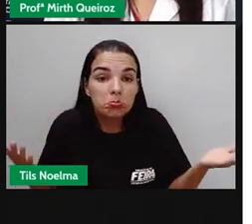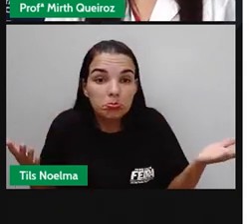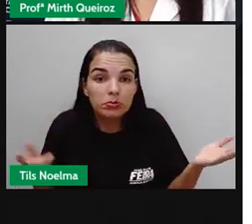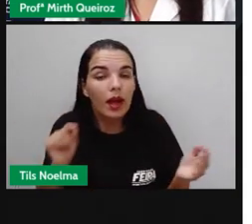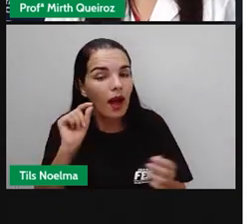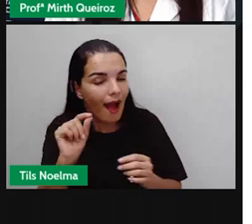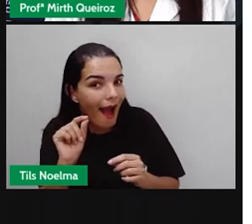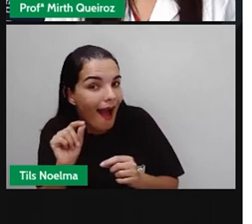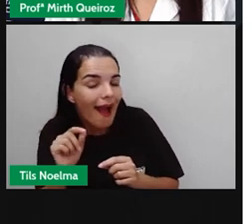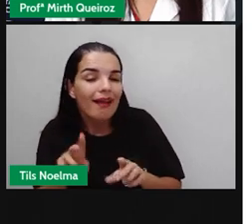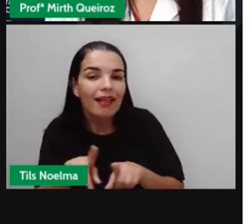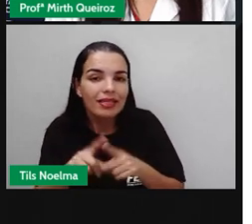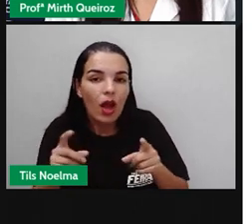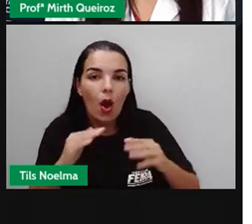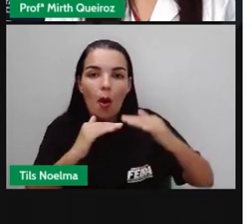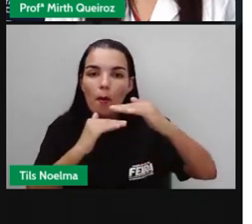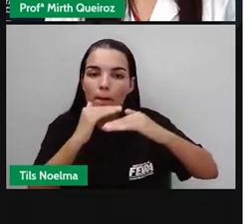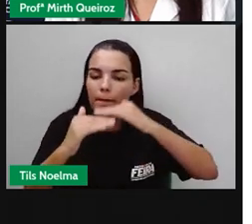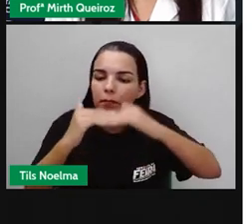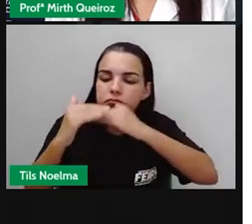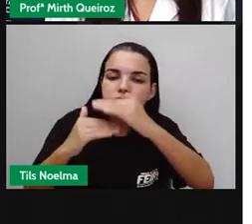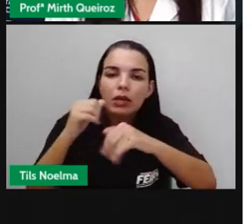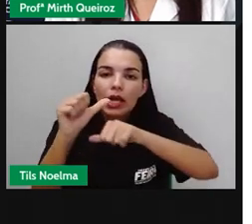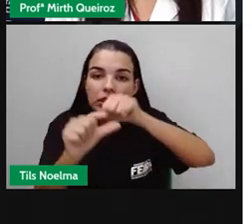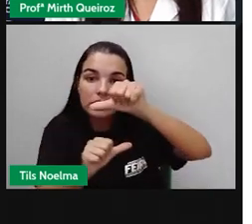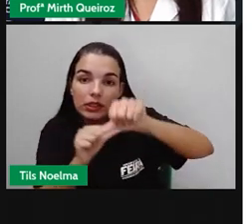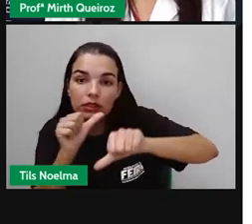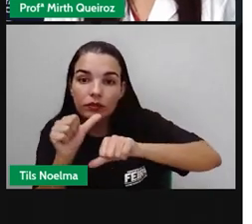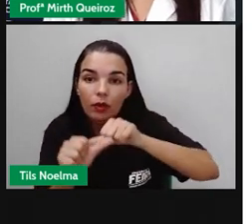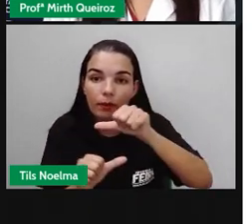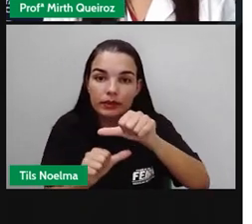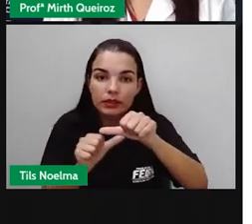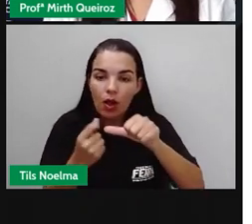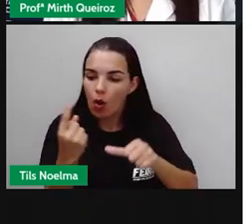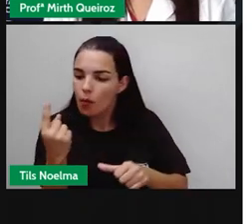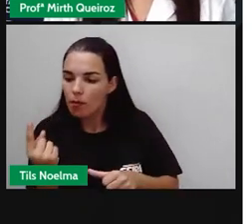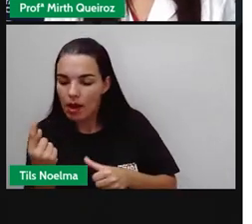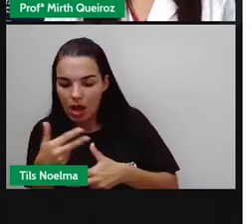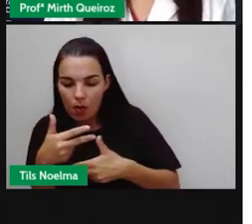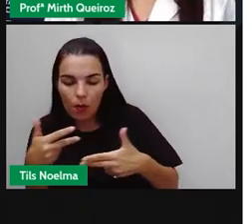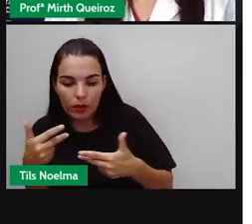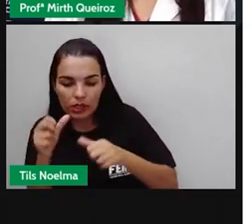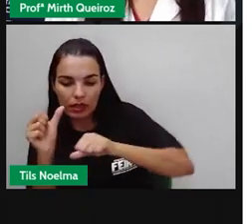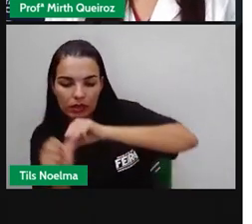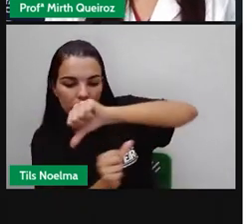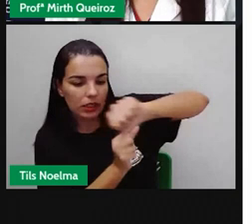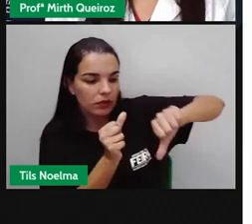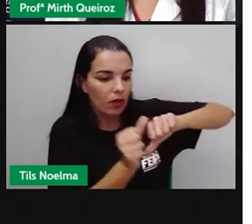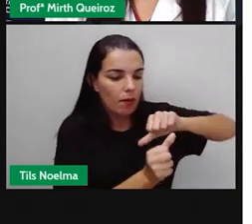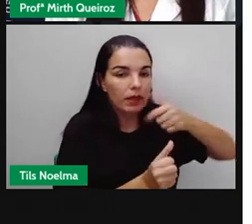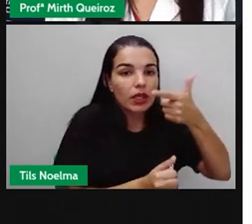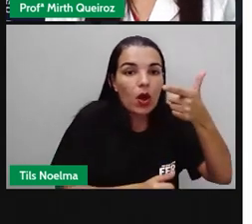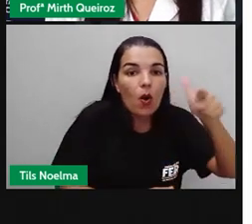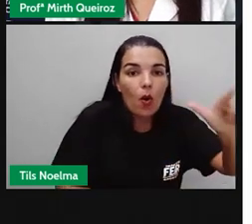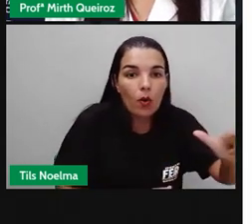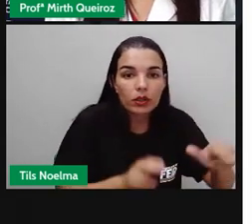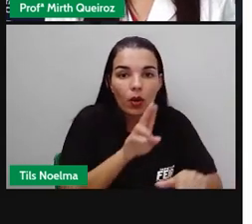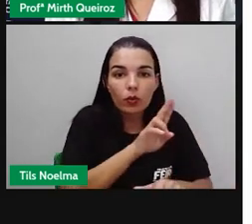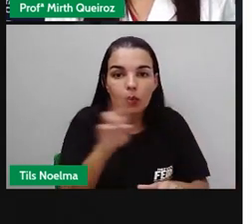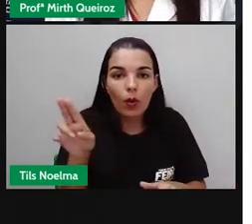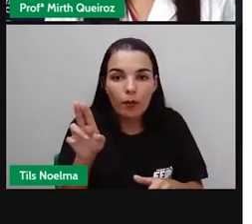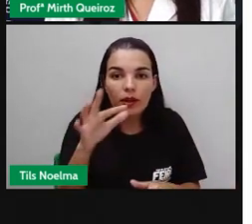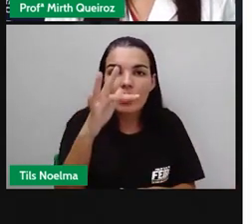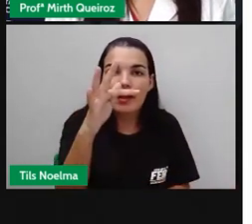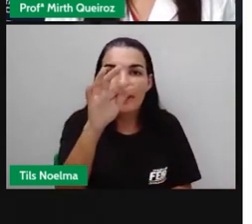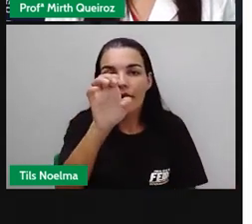A fermentação é um processo de transformação de uma substância em outra pela ação de bactérias e fungos, denominados